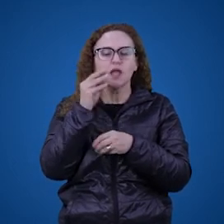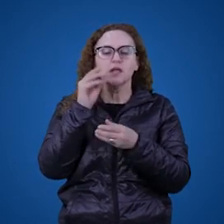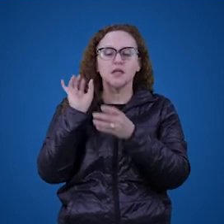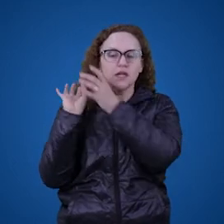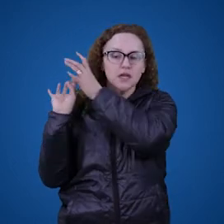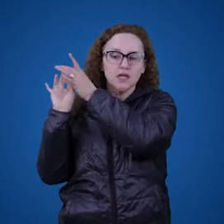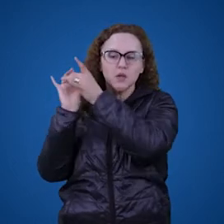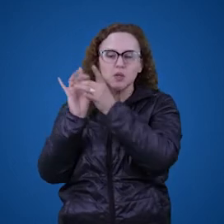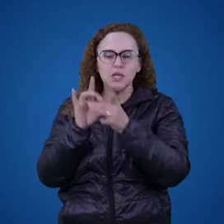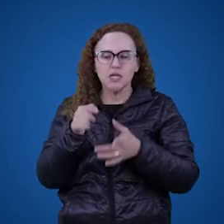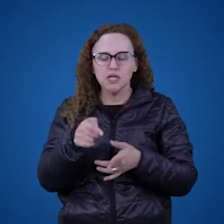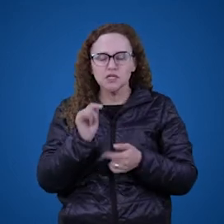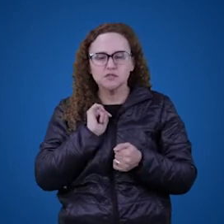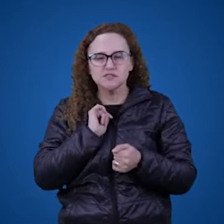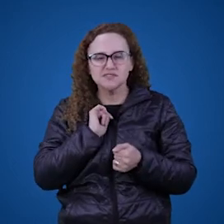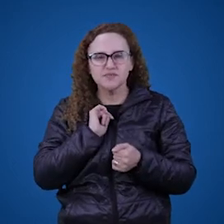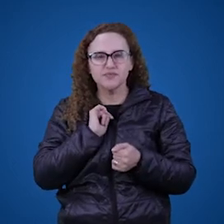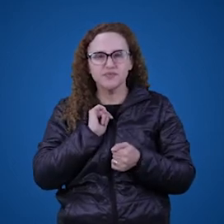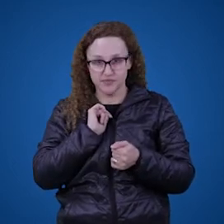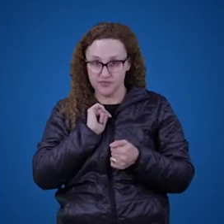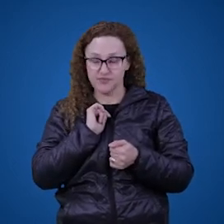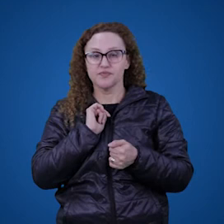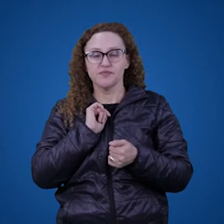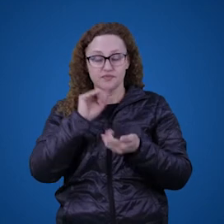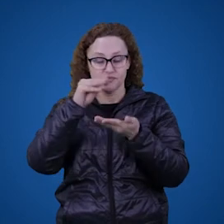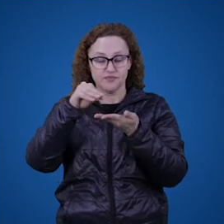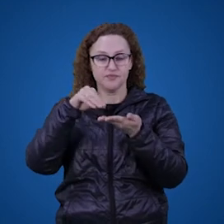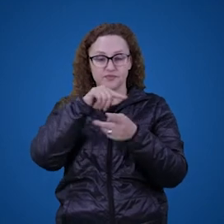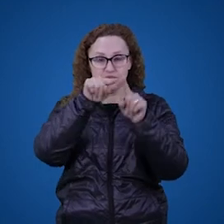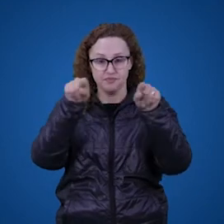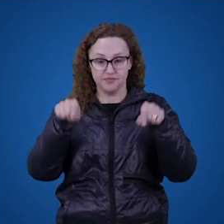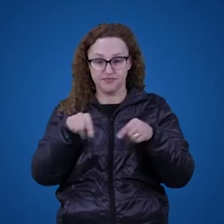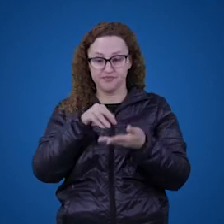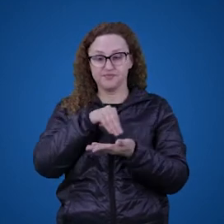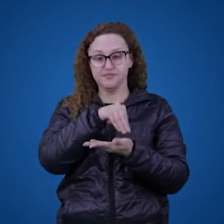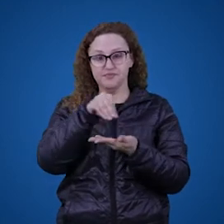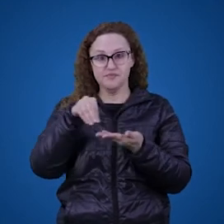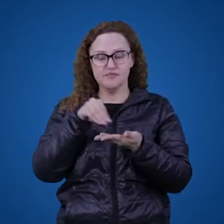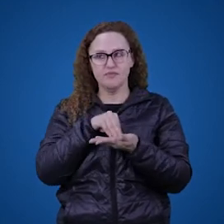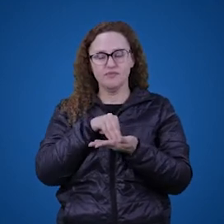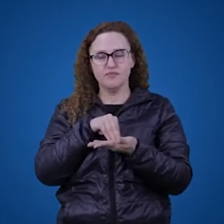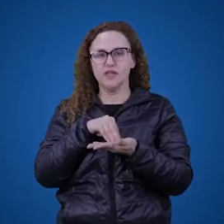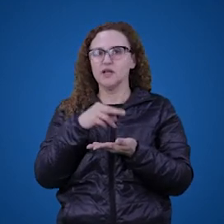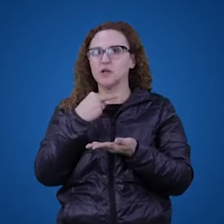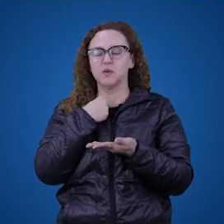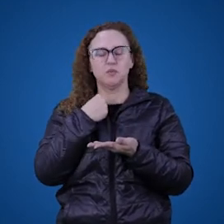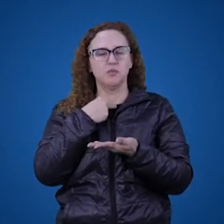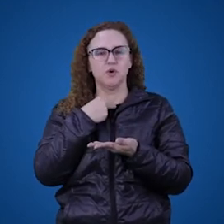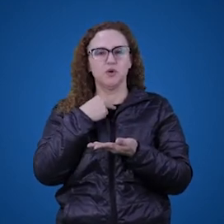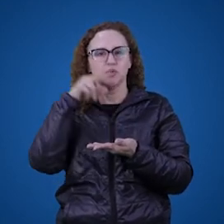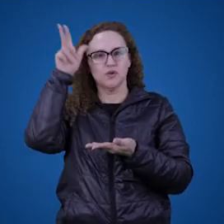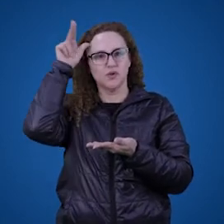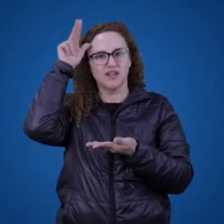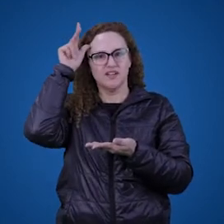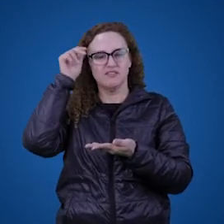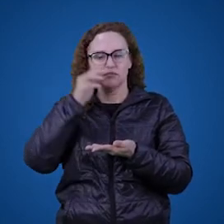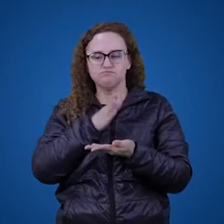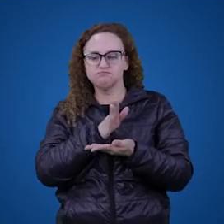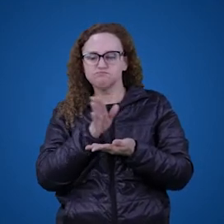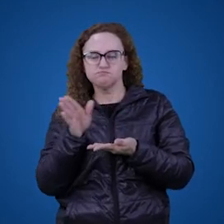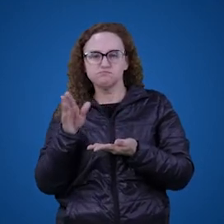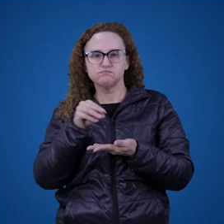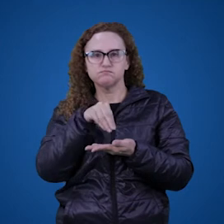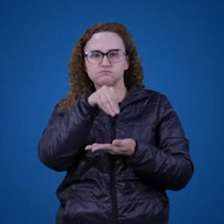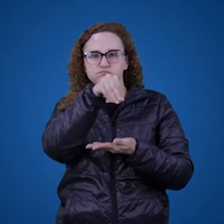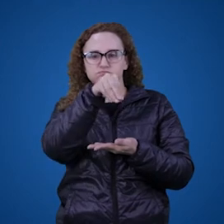contexto de jogo específico, dada aquela configuração de tabuleiro. Então, eu não posso mexer, por exemplo, o cavalo na diagonal,